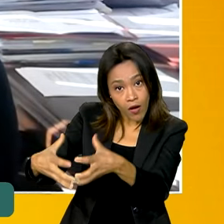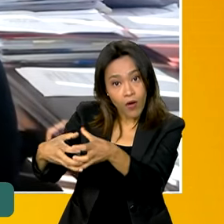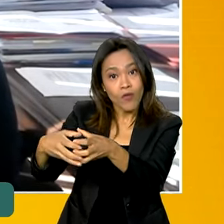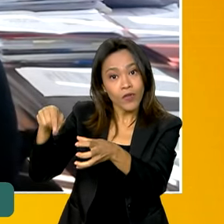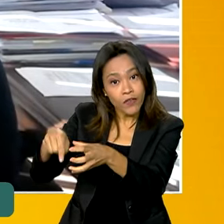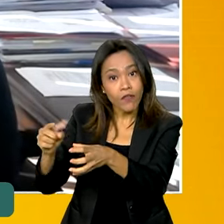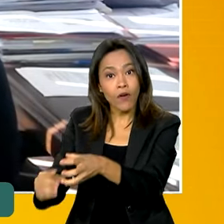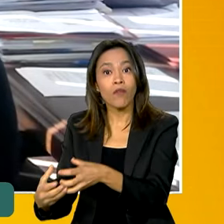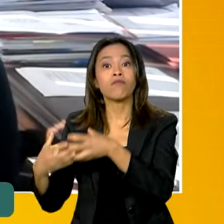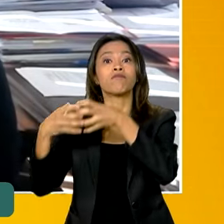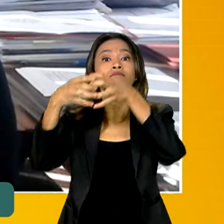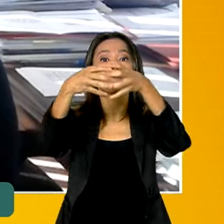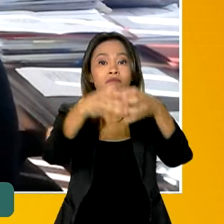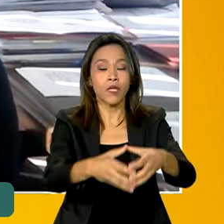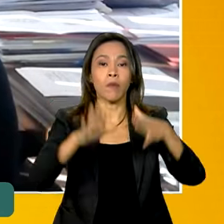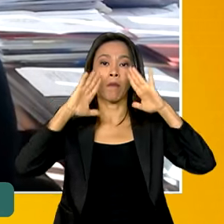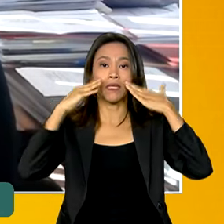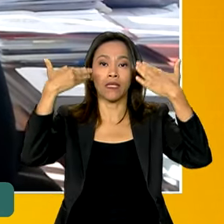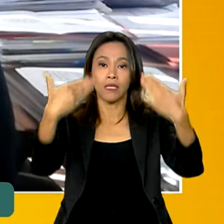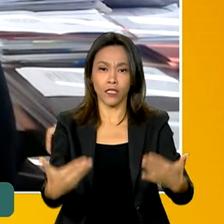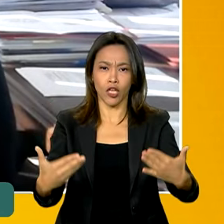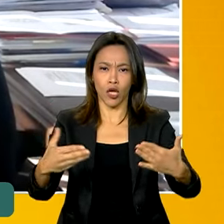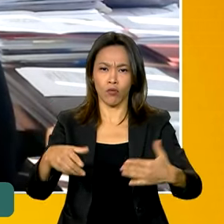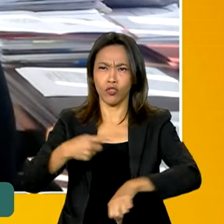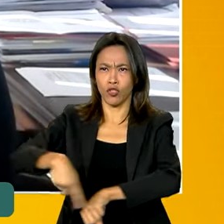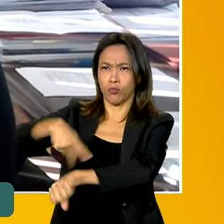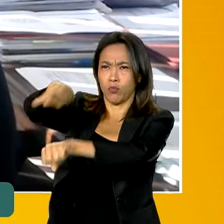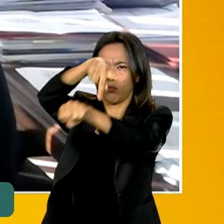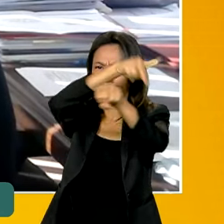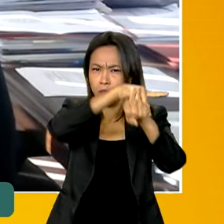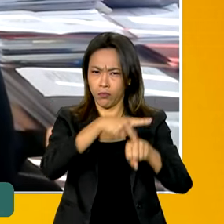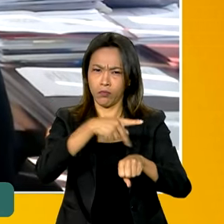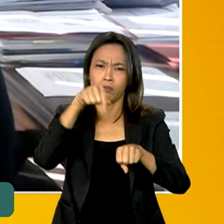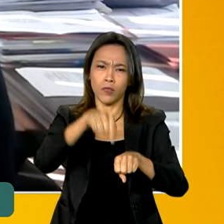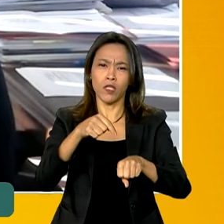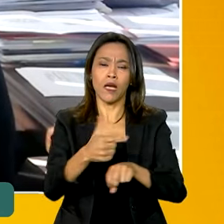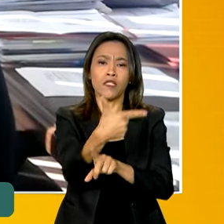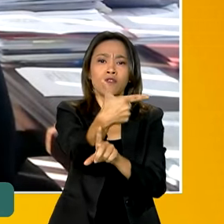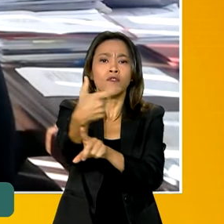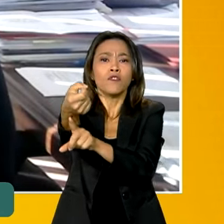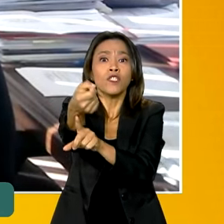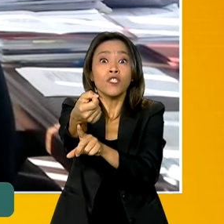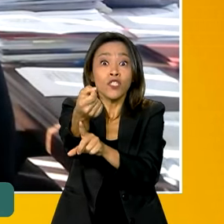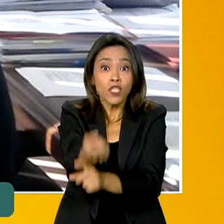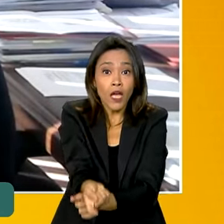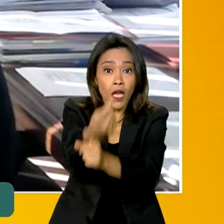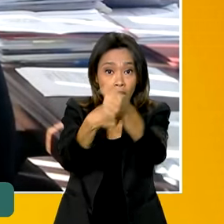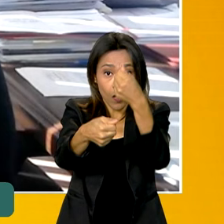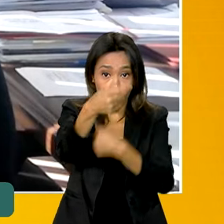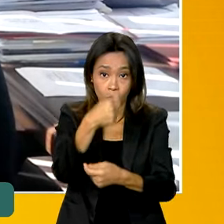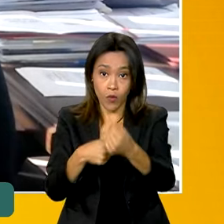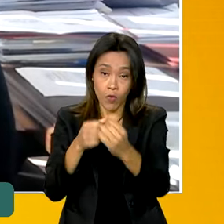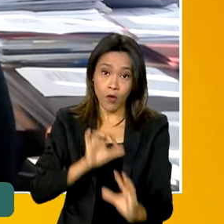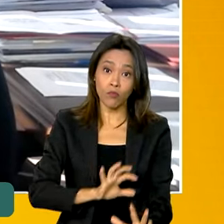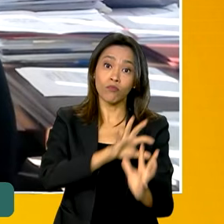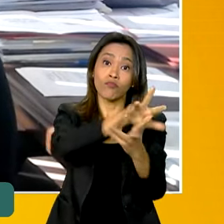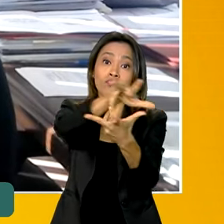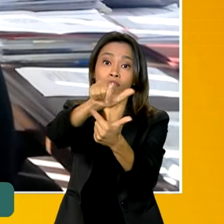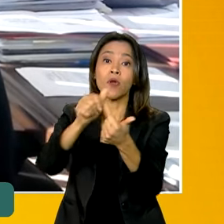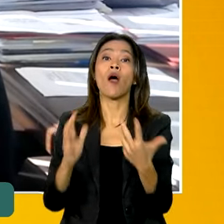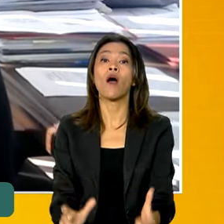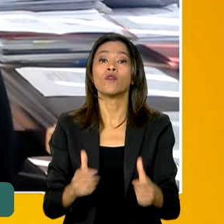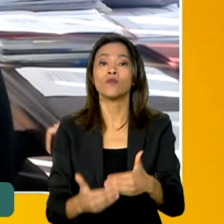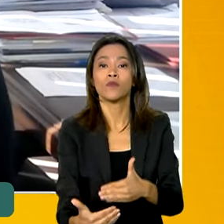G20, o encontro dos chefes de Estado das 20 maiores economias do mundo, que acontece em novembro, no Rio de Janeiro,